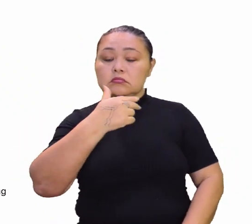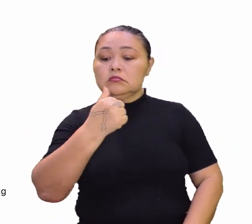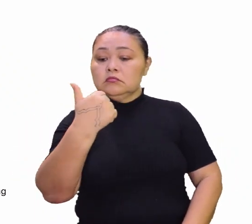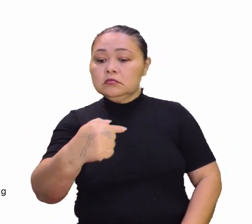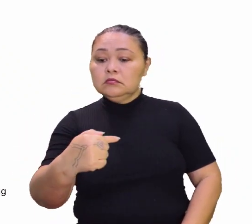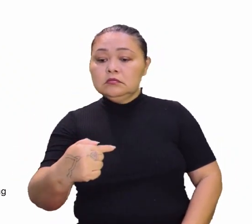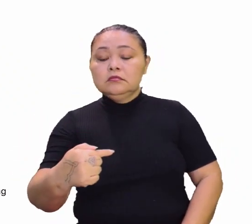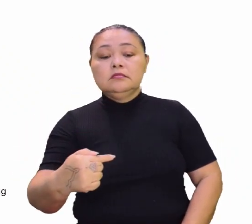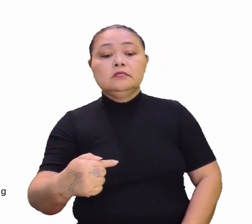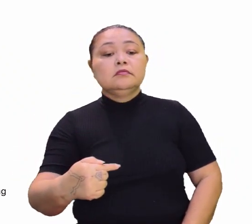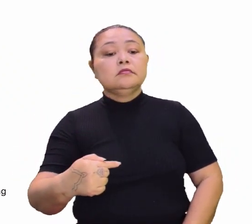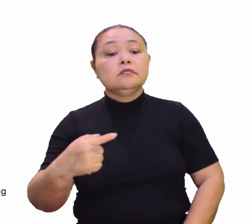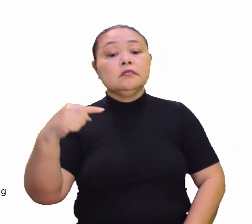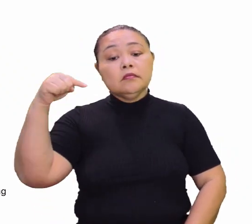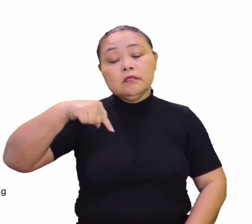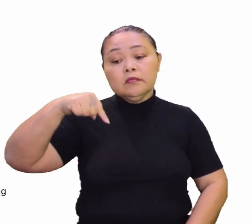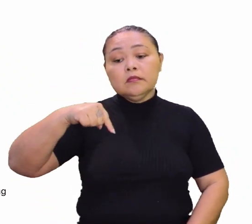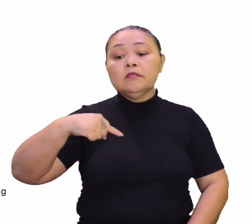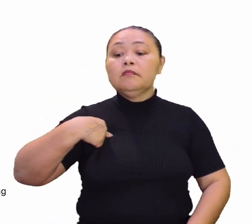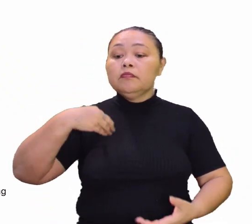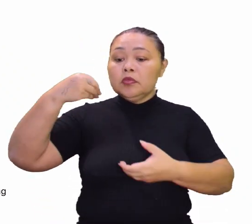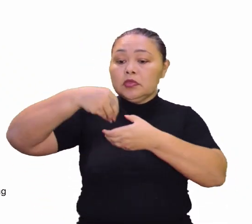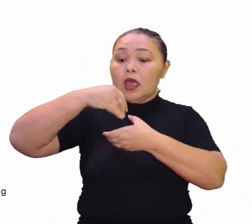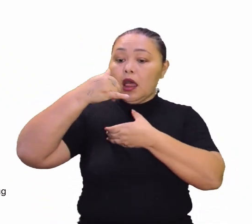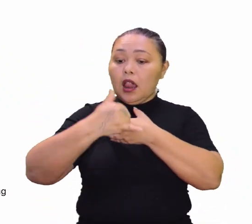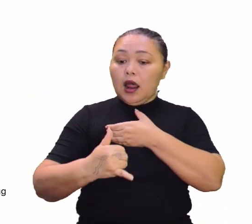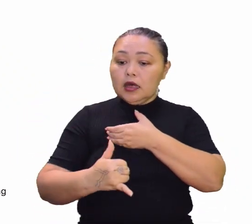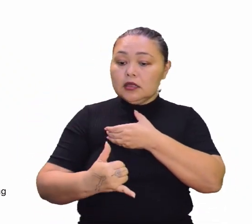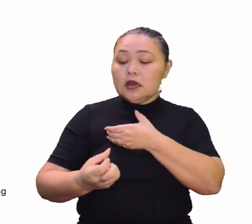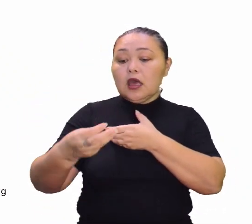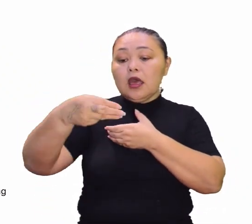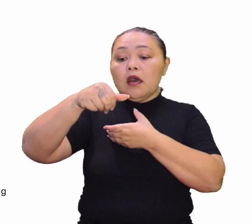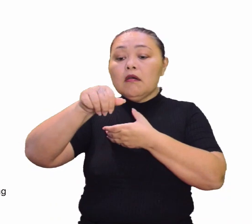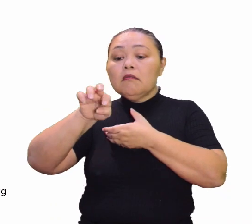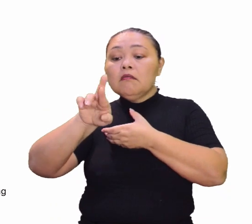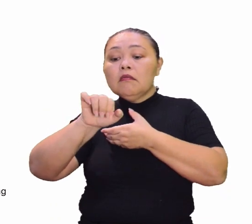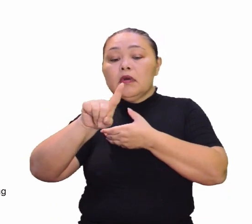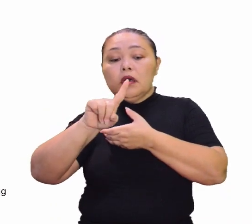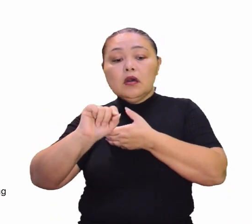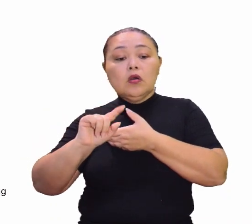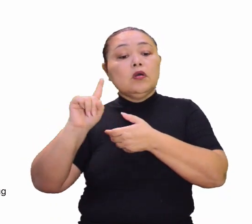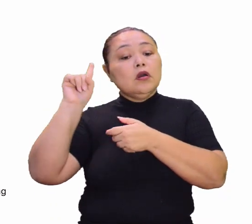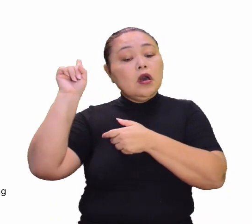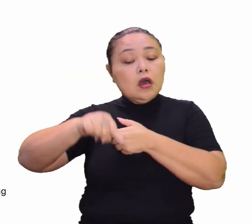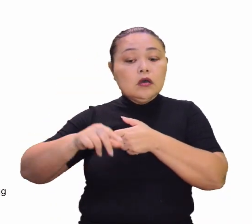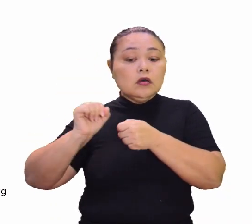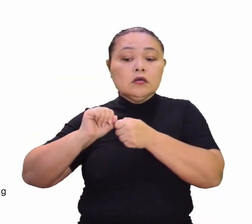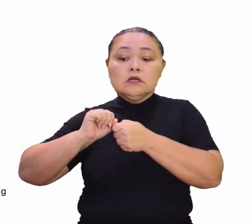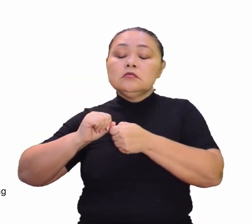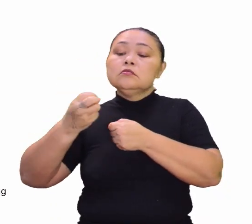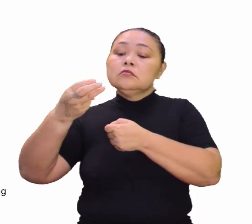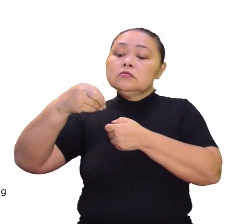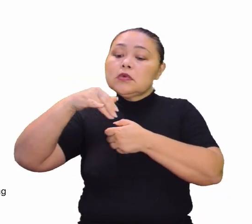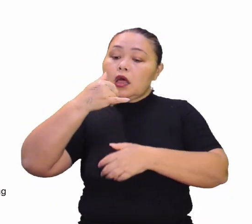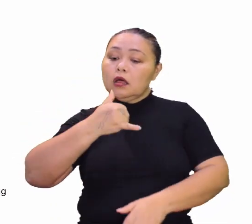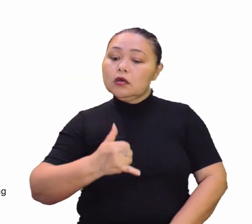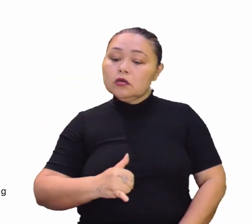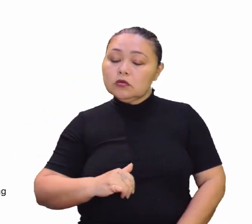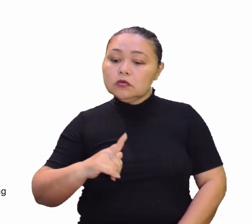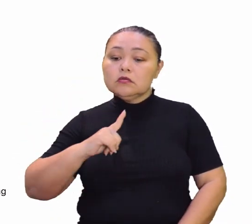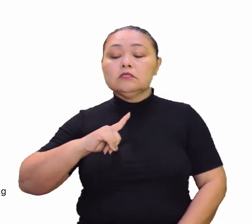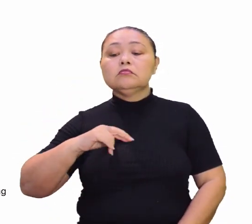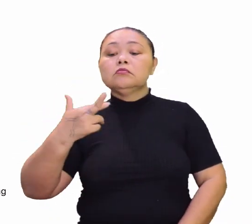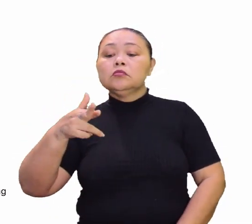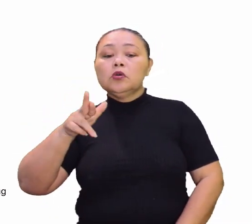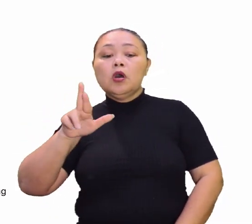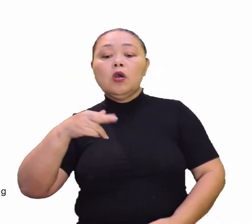2017 na matriz elétrica. Então, matriz elétrica do Brasil, o Brasil é show na sua matriz elétrica de forma